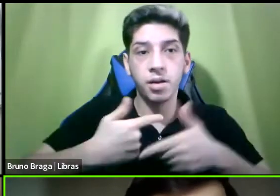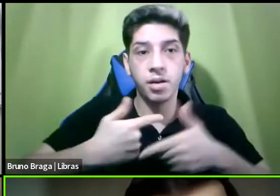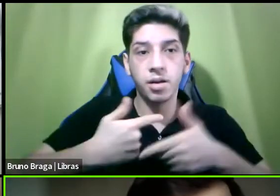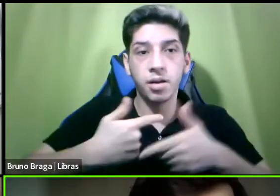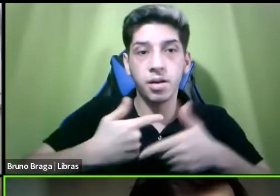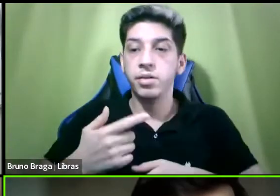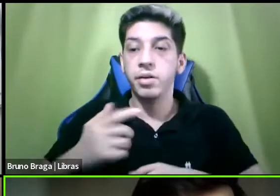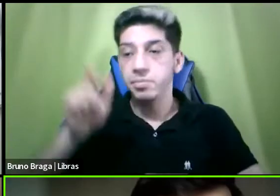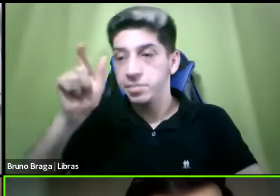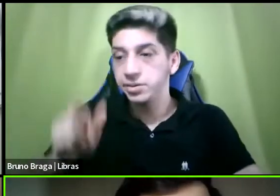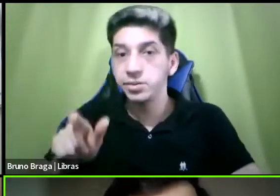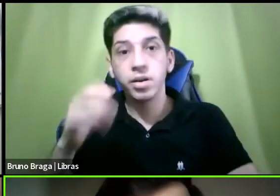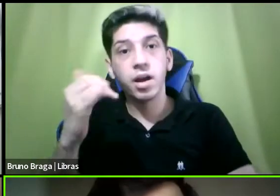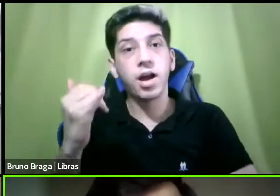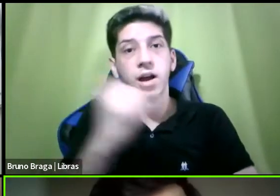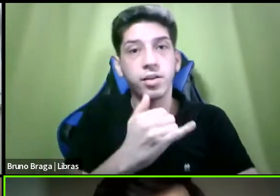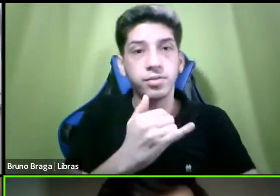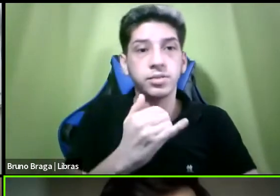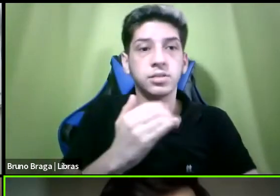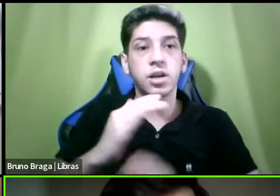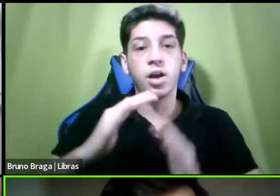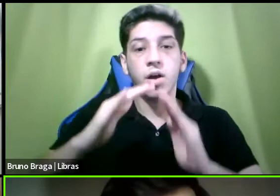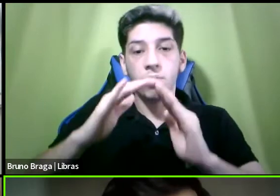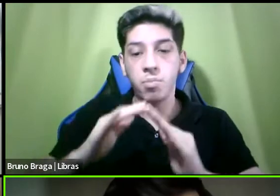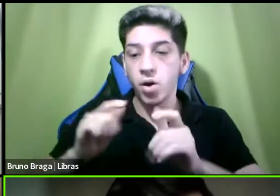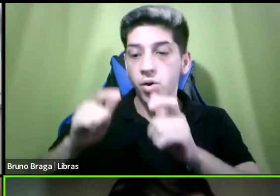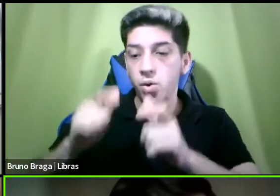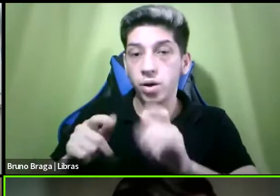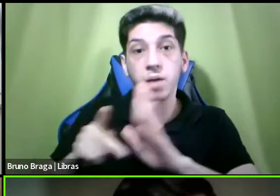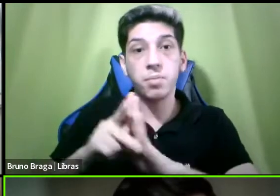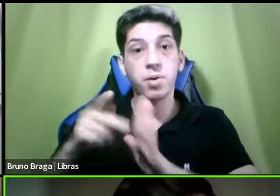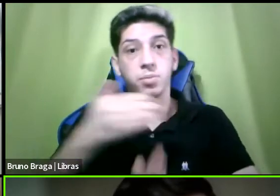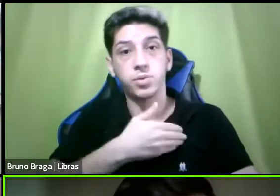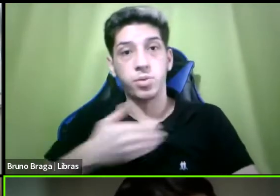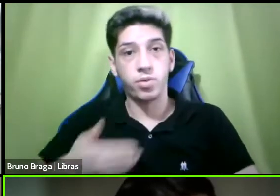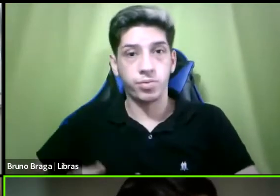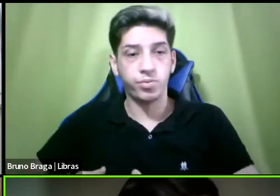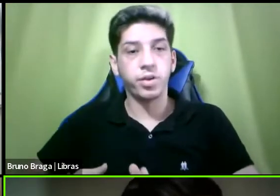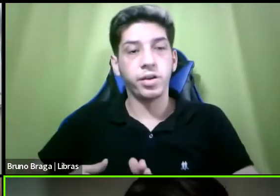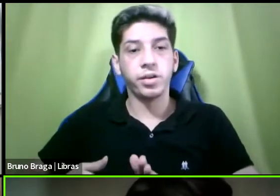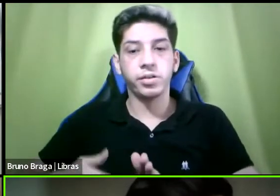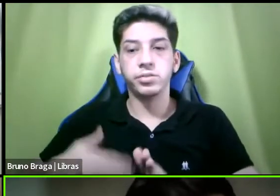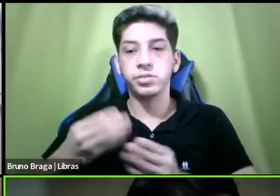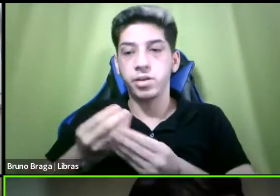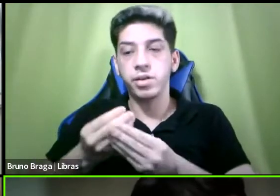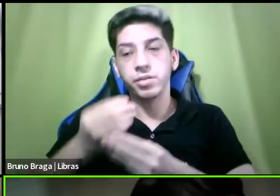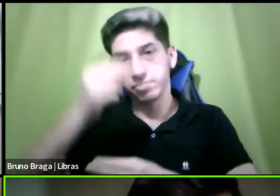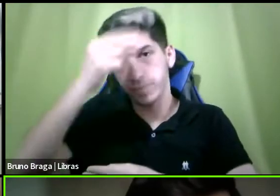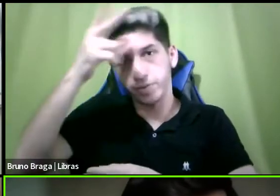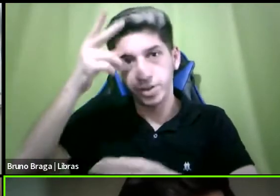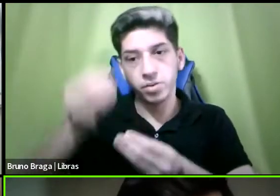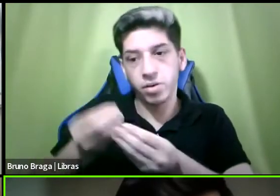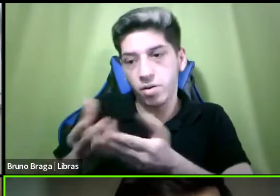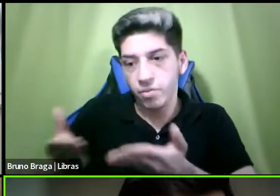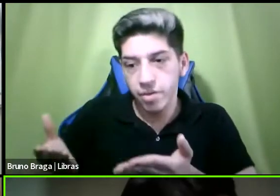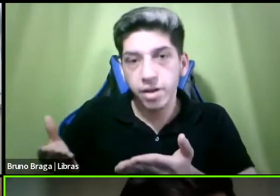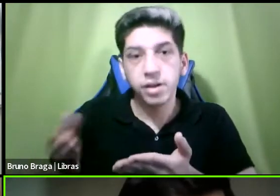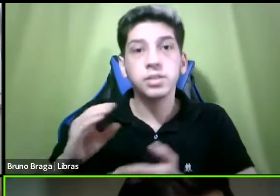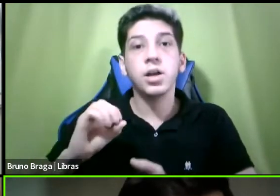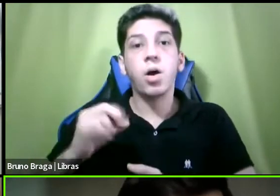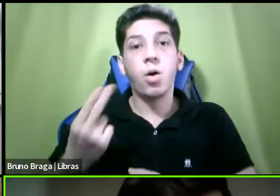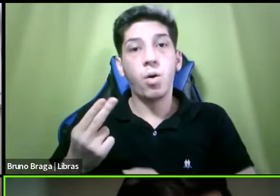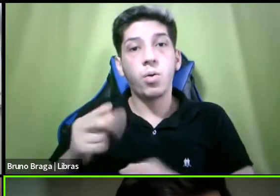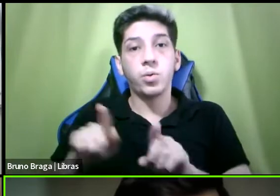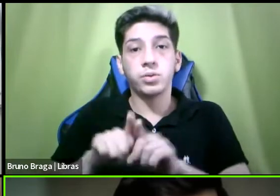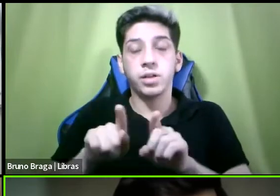ou vivem em equipamentos públicos provisórios disponibilizados pelas prefeituras ou então que estão em